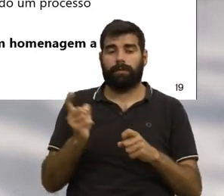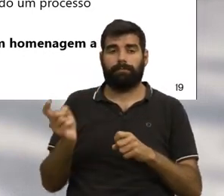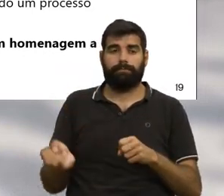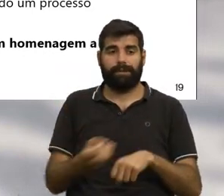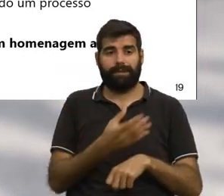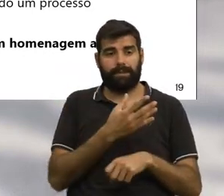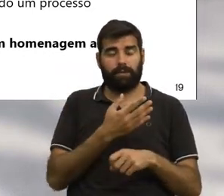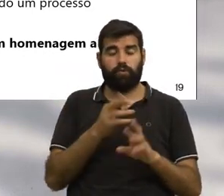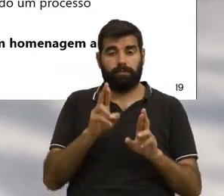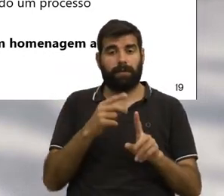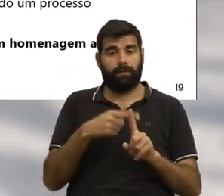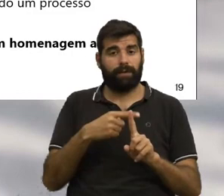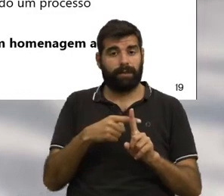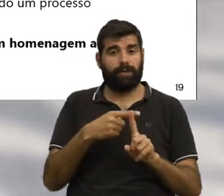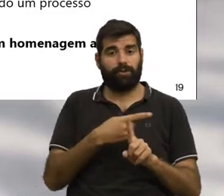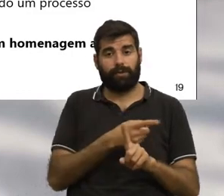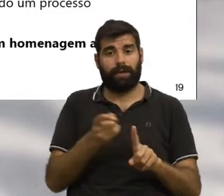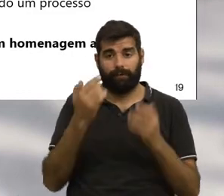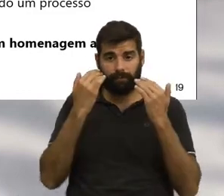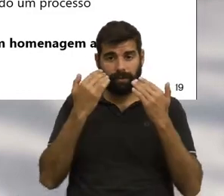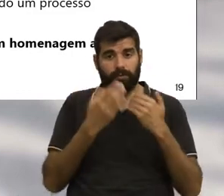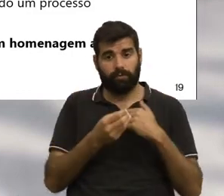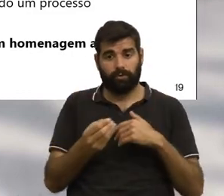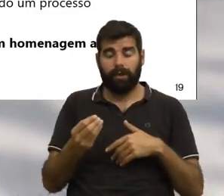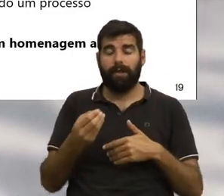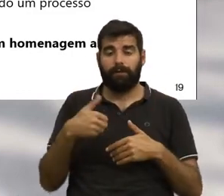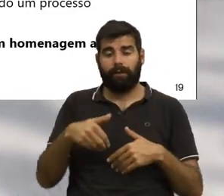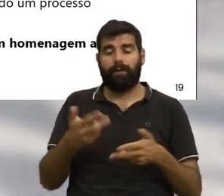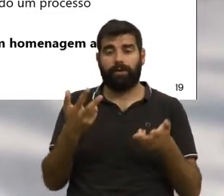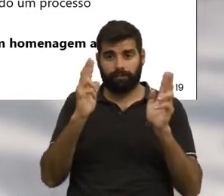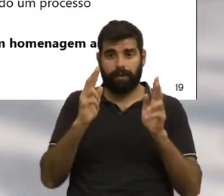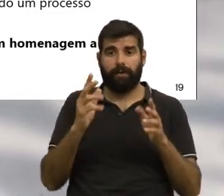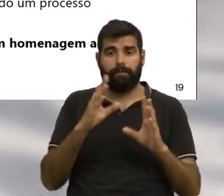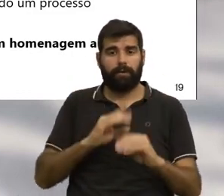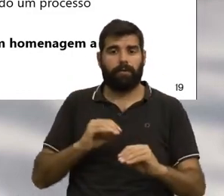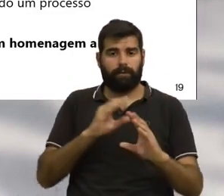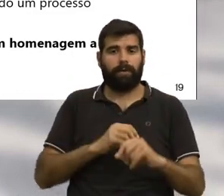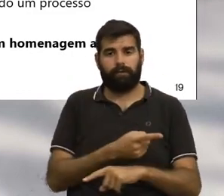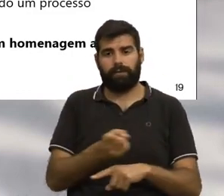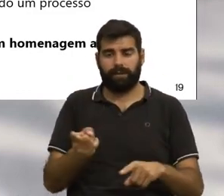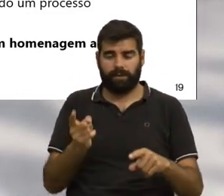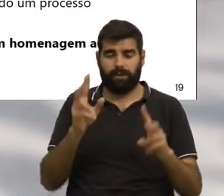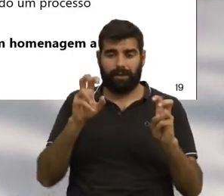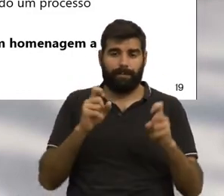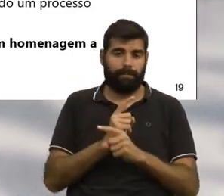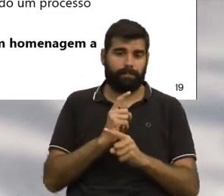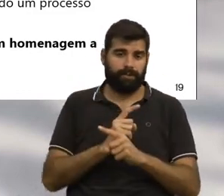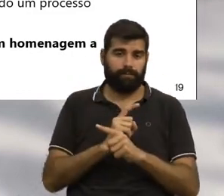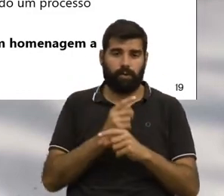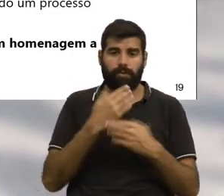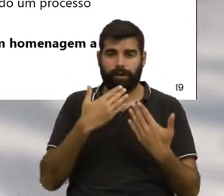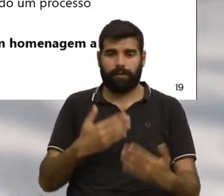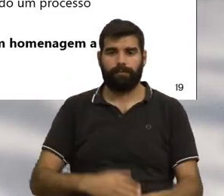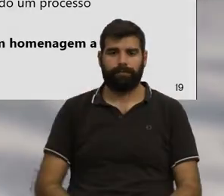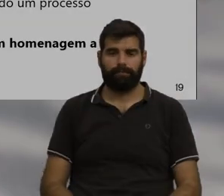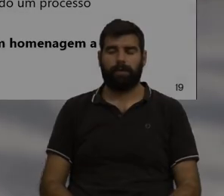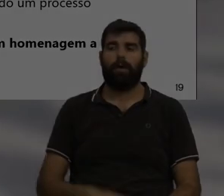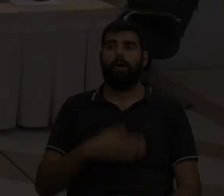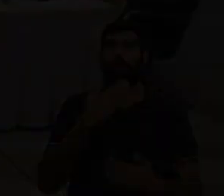espero que vos seja útil, tem muitos dados e estarei depois disponível para conversar convosco sobre o assunto. Obrigada. Muitíssimo